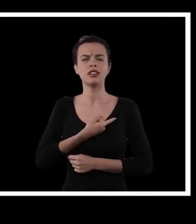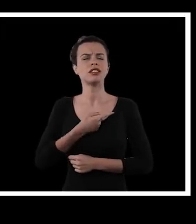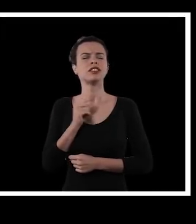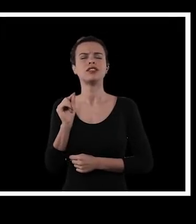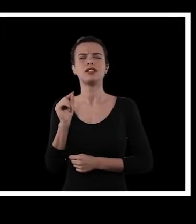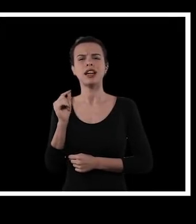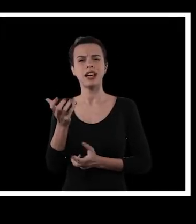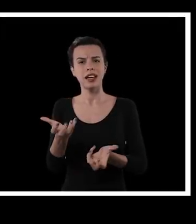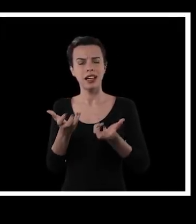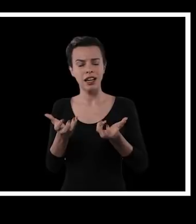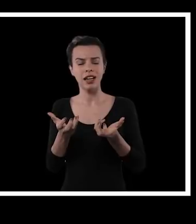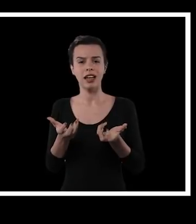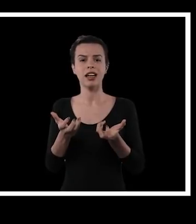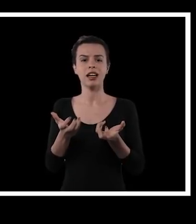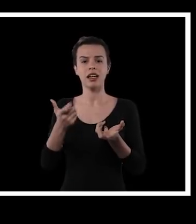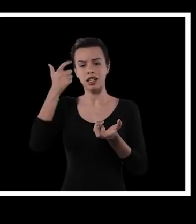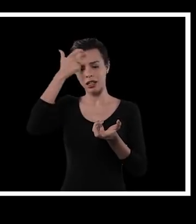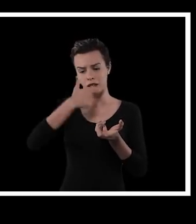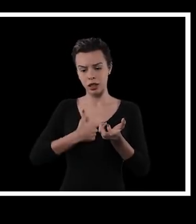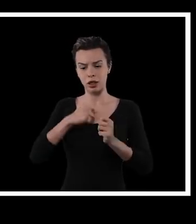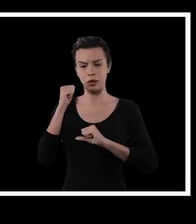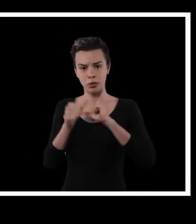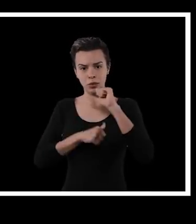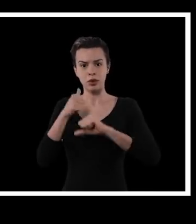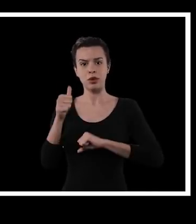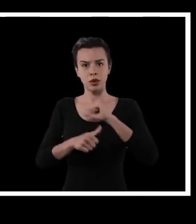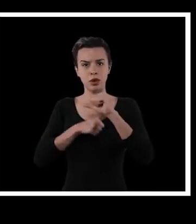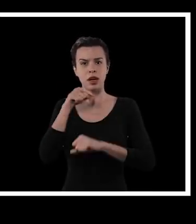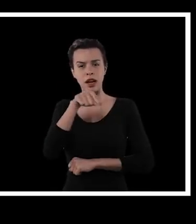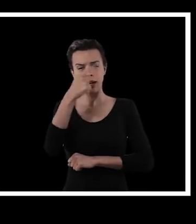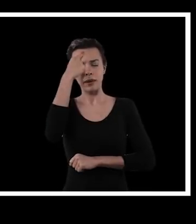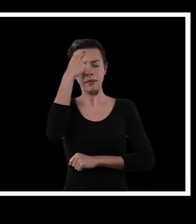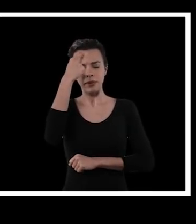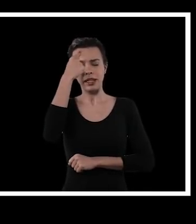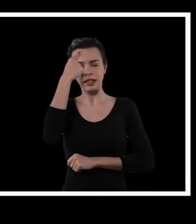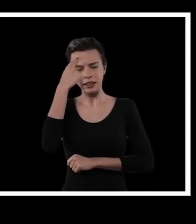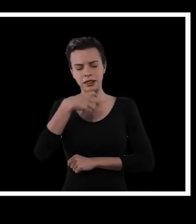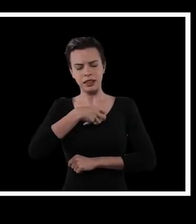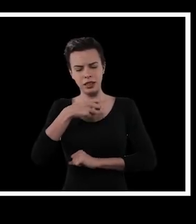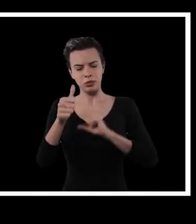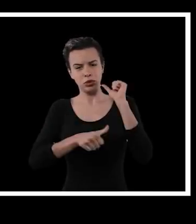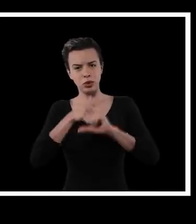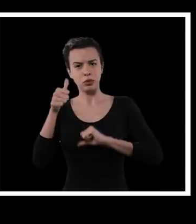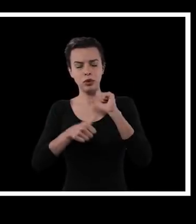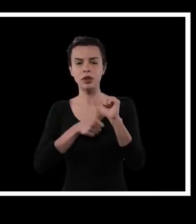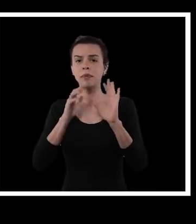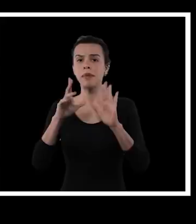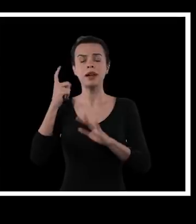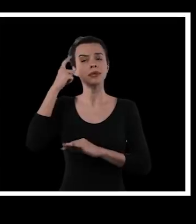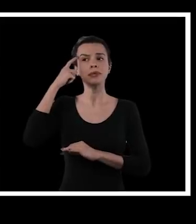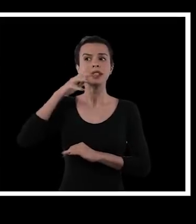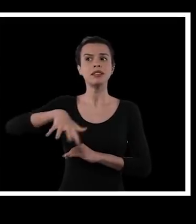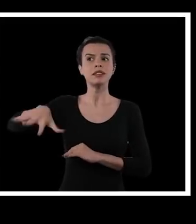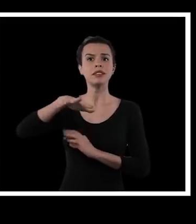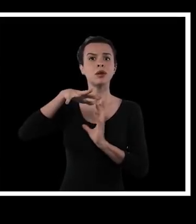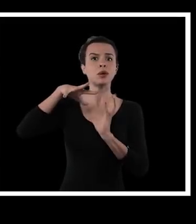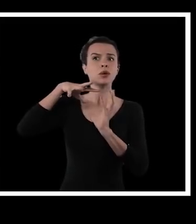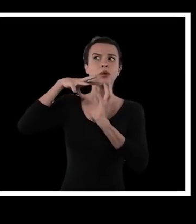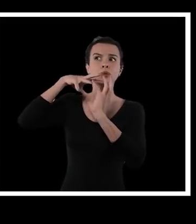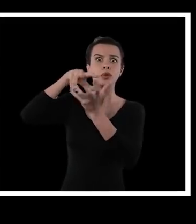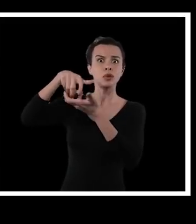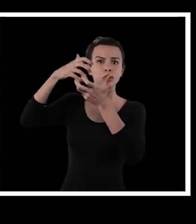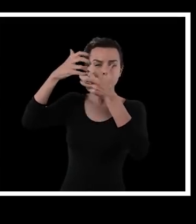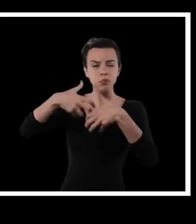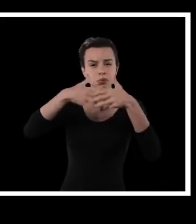A gente fica muito querendo transformar o sujeito do jeito que ele pensa, que ele sente. Só que a gente não pensa em